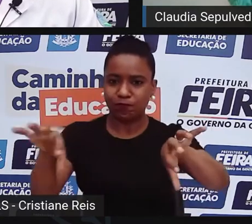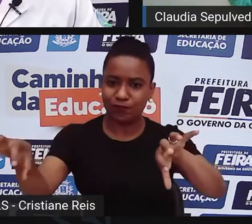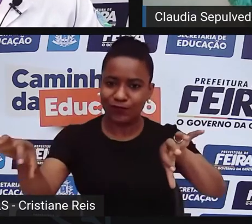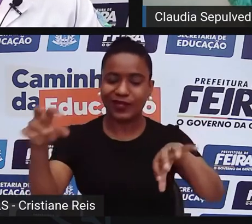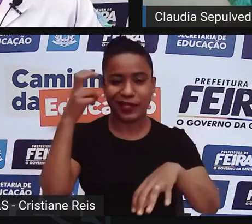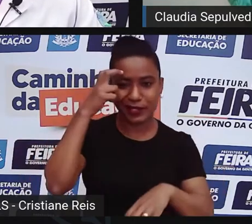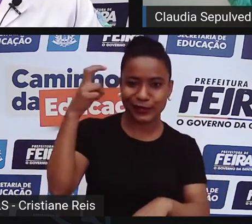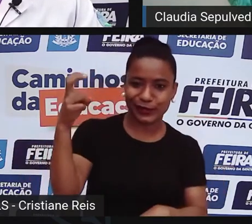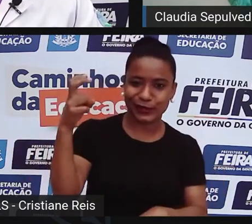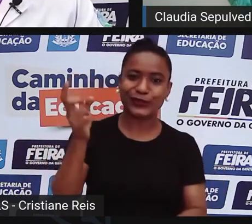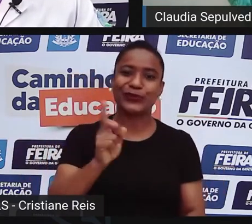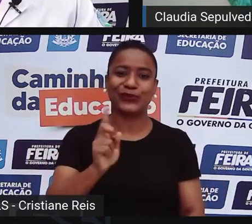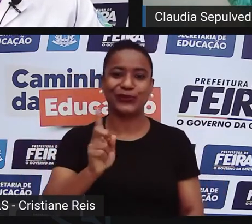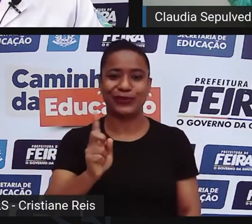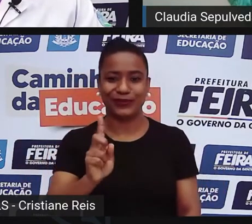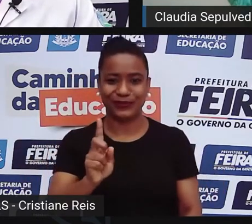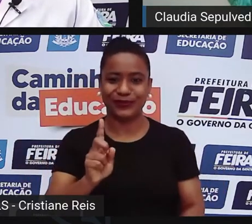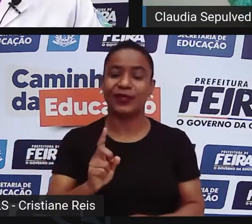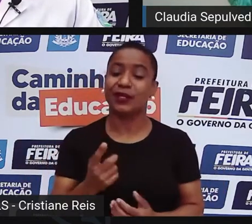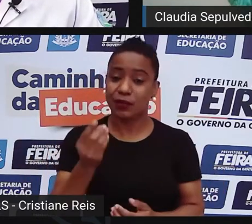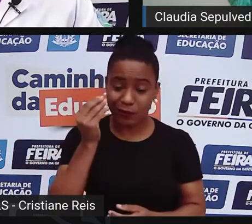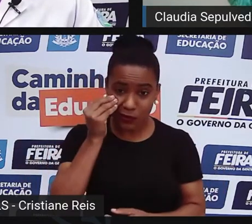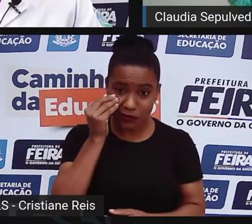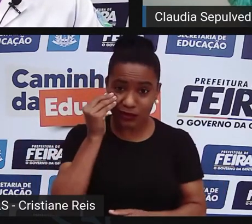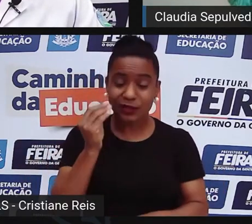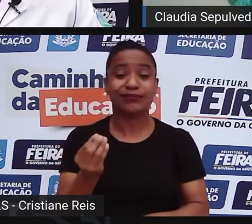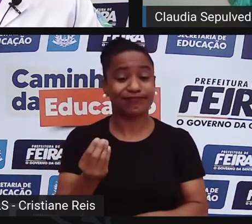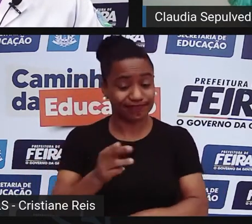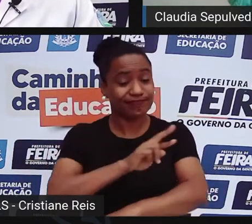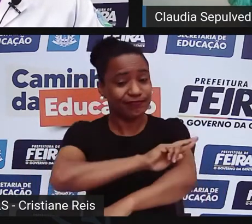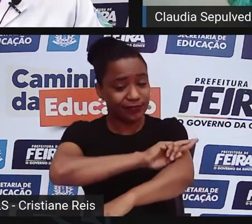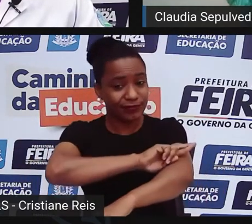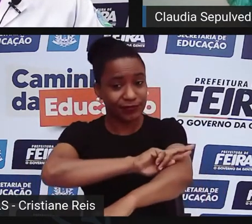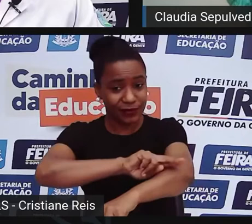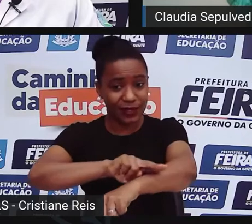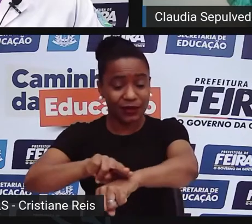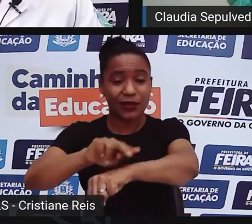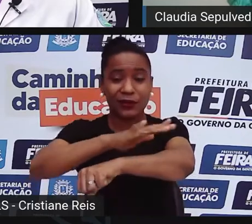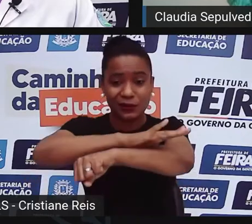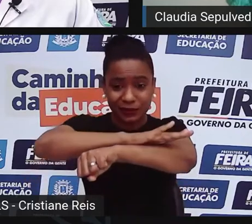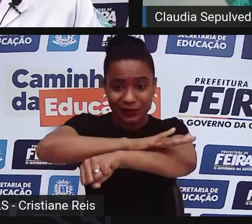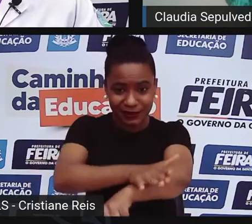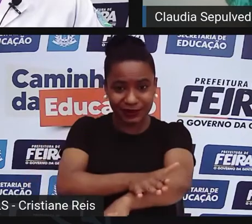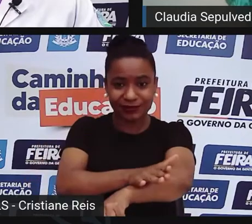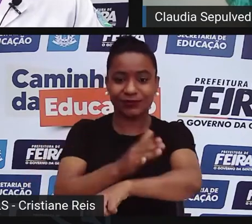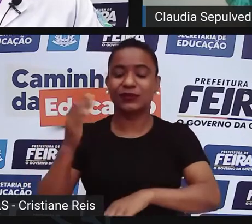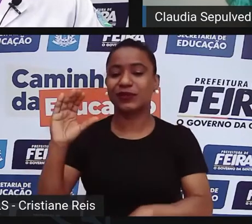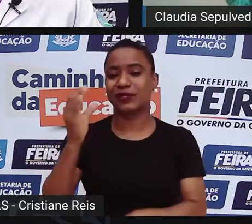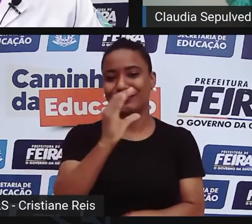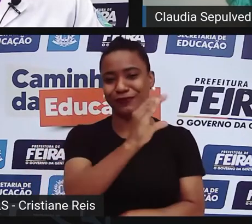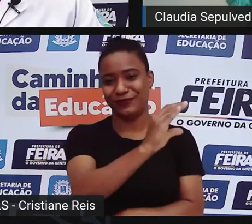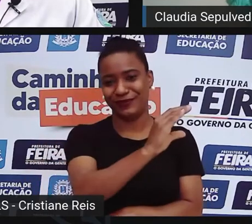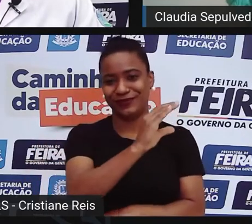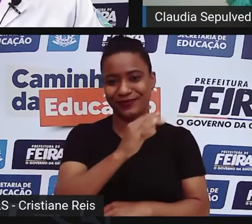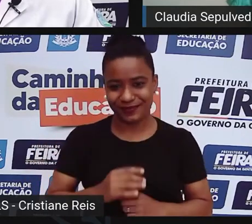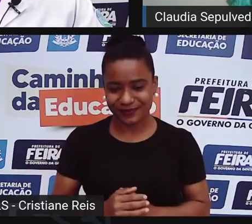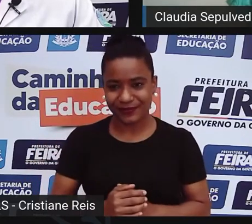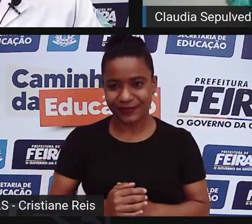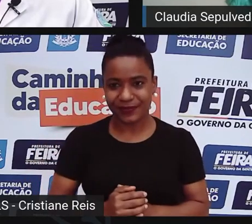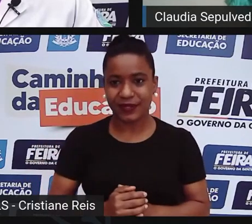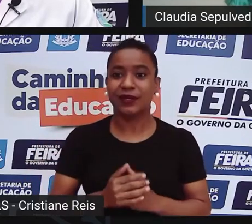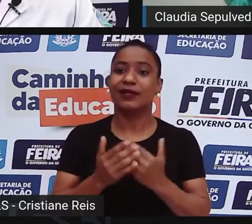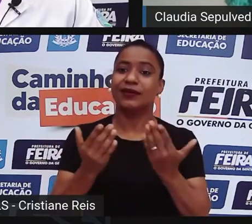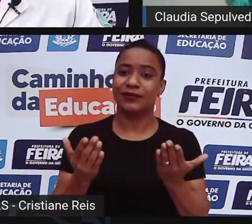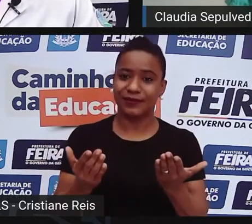seria o racismo científico, que também foi ganhando várias matizes, inclusive uma delas, uma teorização,